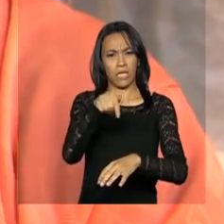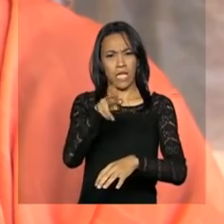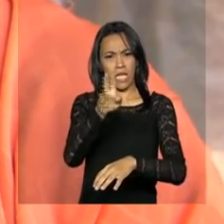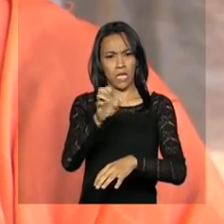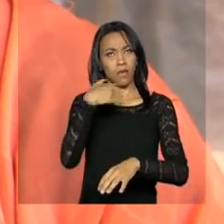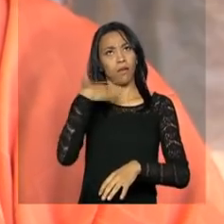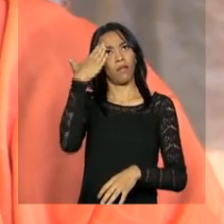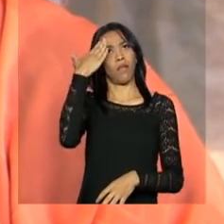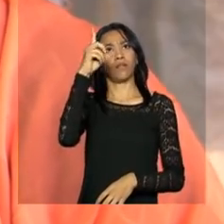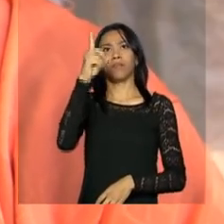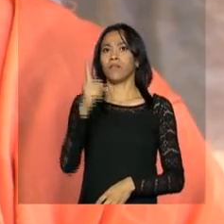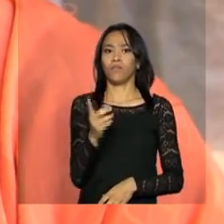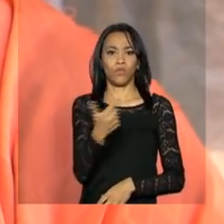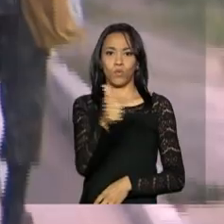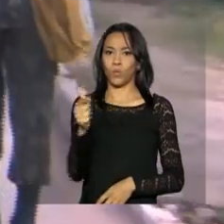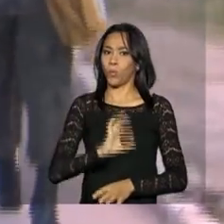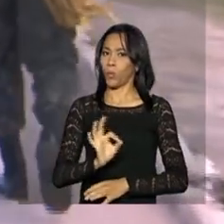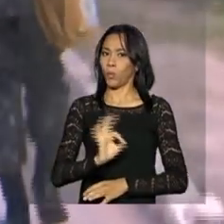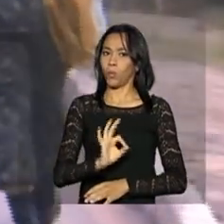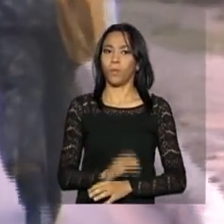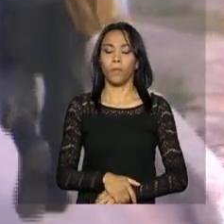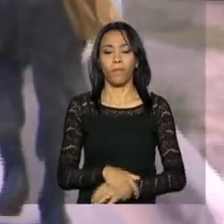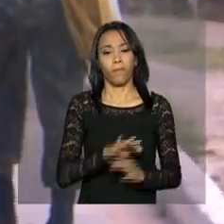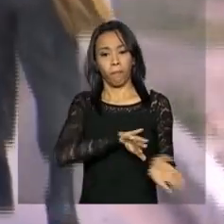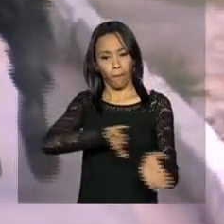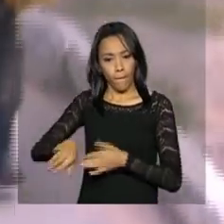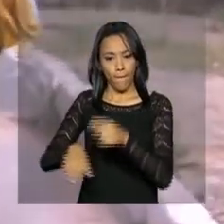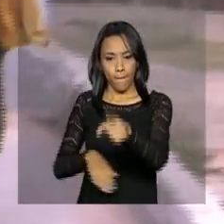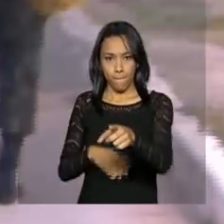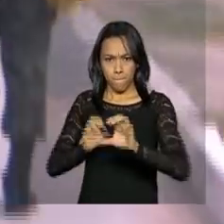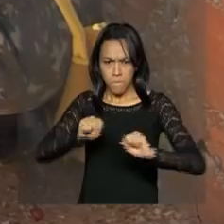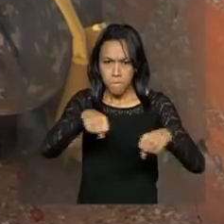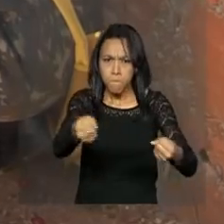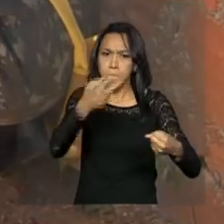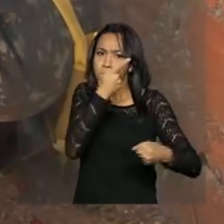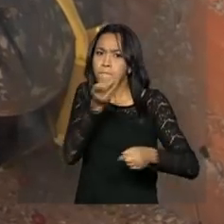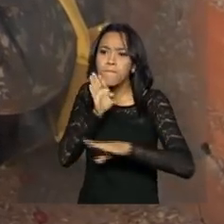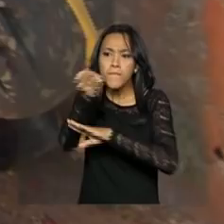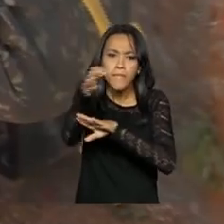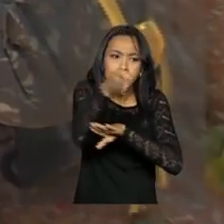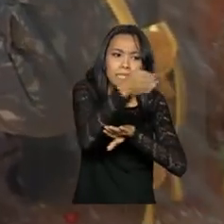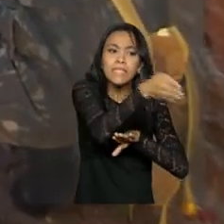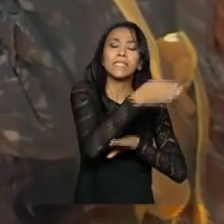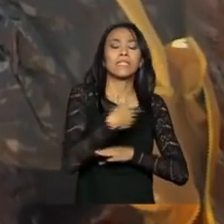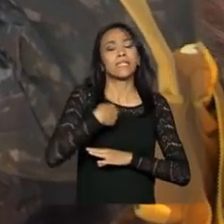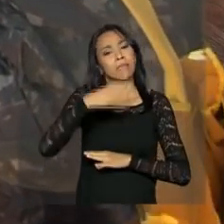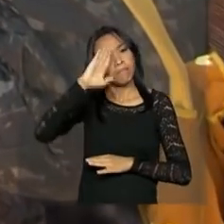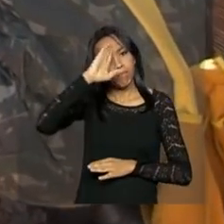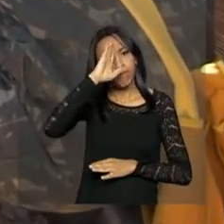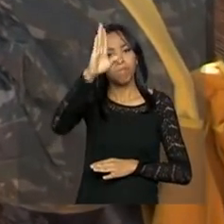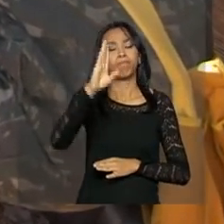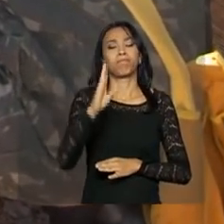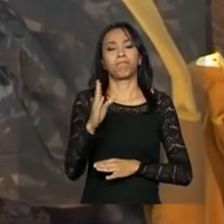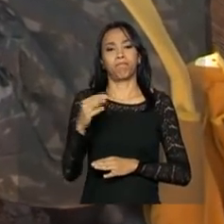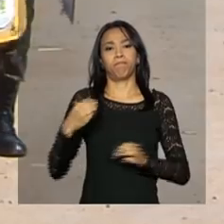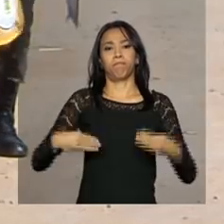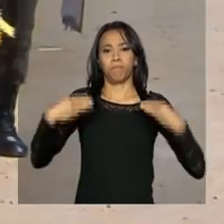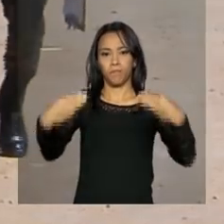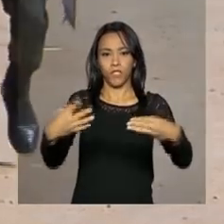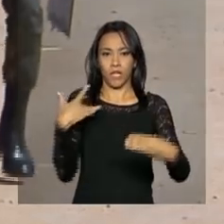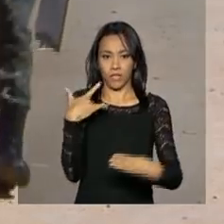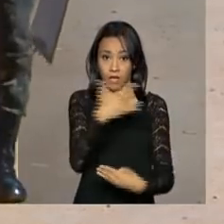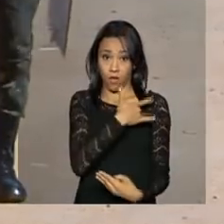teve, espero em nome de Deus, que nunca tenha. O reforço das visitas domiciliares é uma das ações priorizadas pelo Ministério da Saúde.